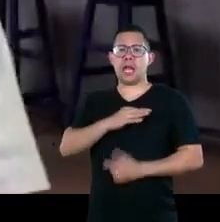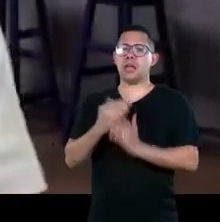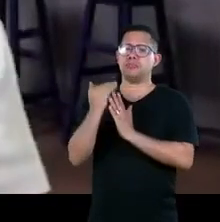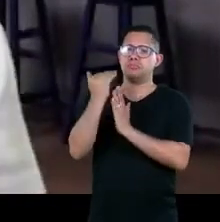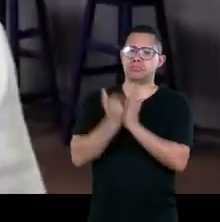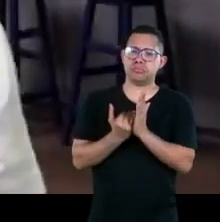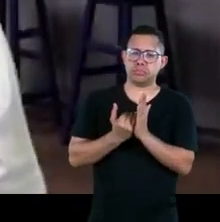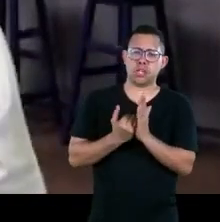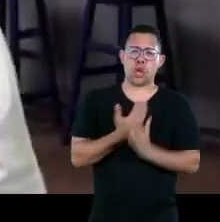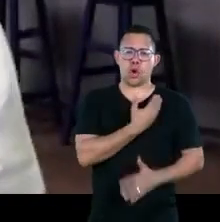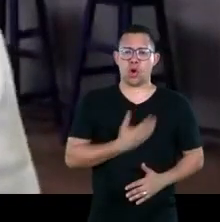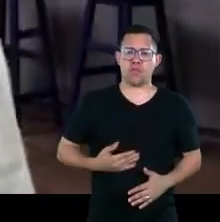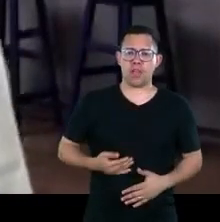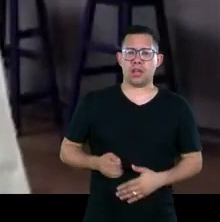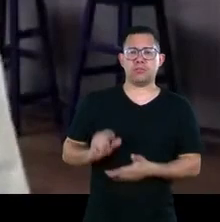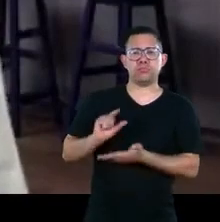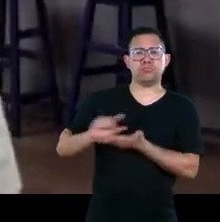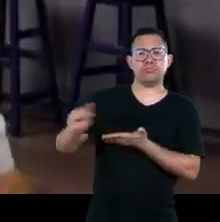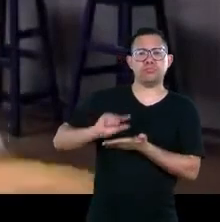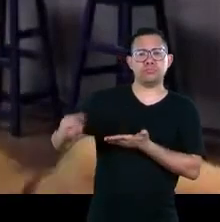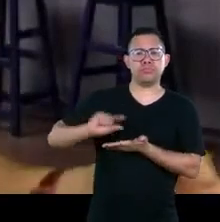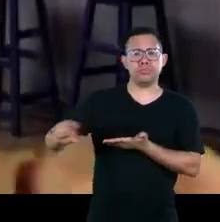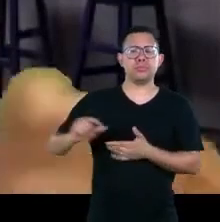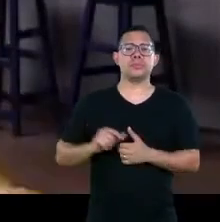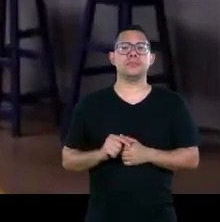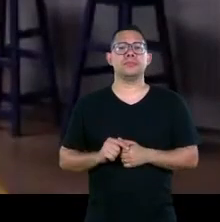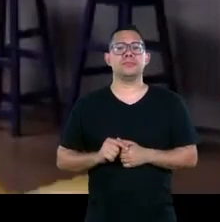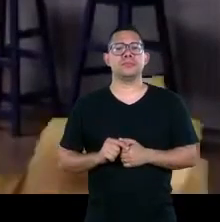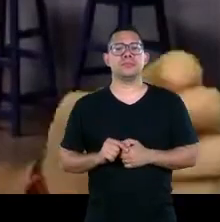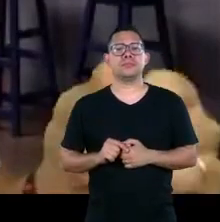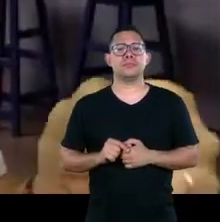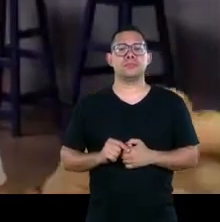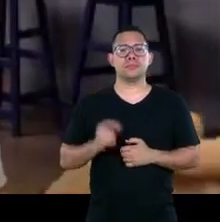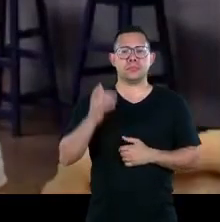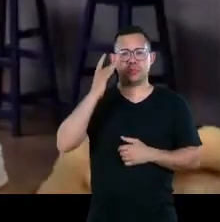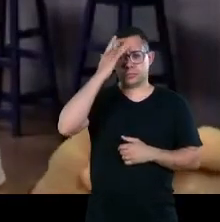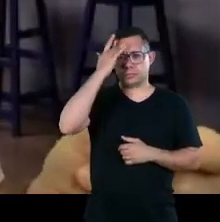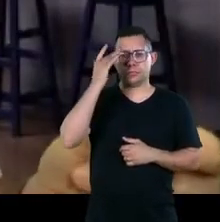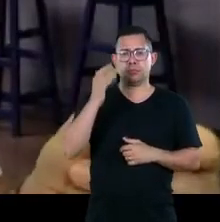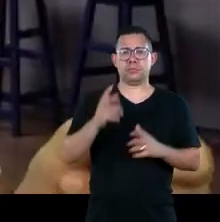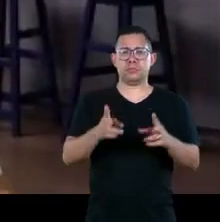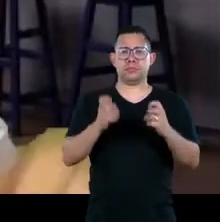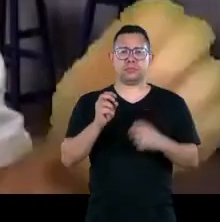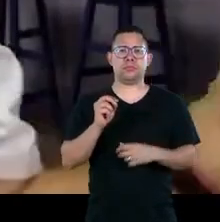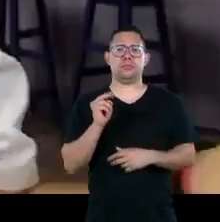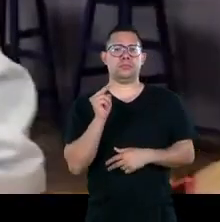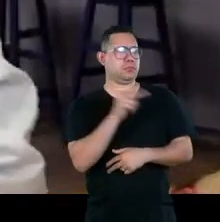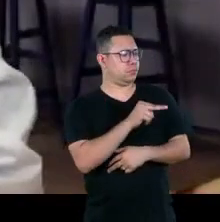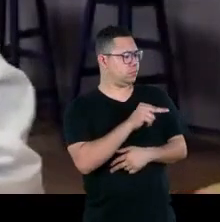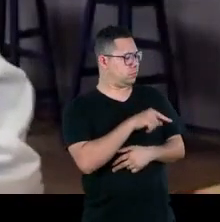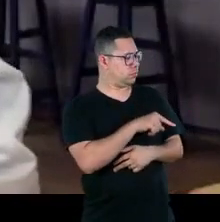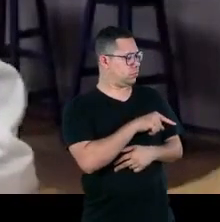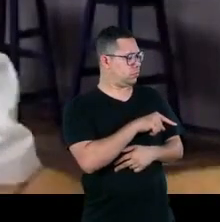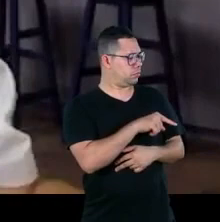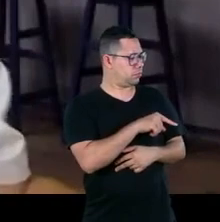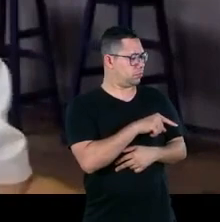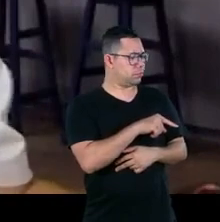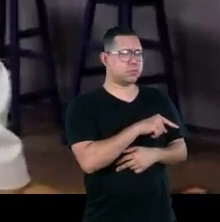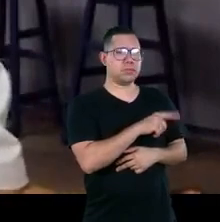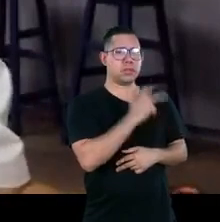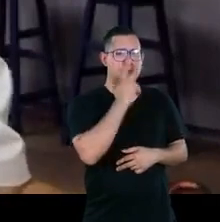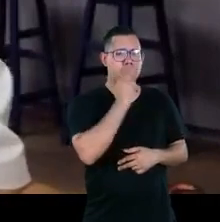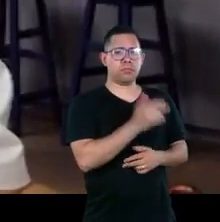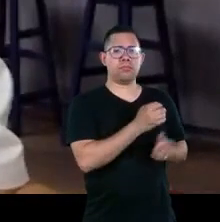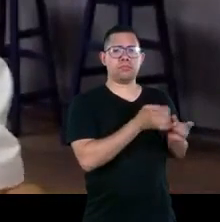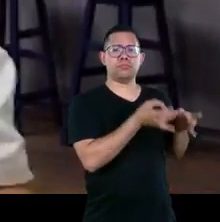paga um pedaço etc as pessoas começaram a reparar que colegas de trabalho que trabalhavam anos com elas do dia para a noite foram jogadas em